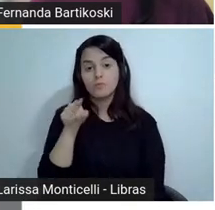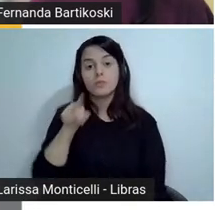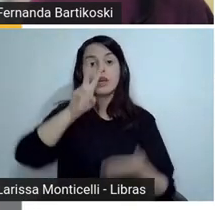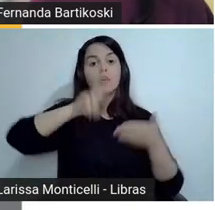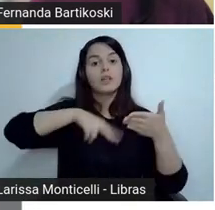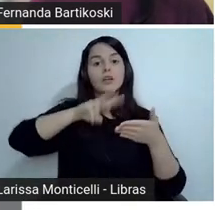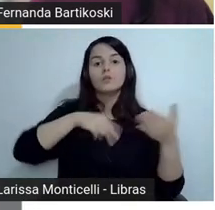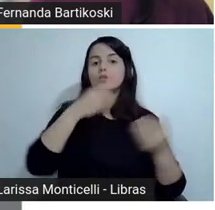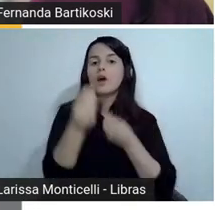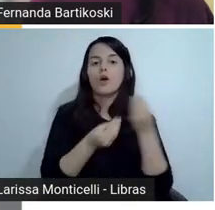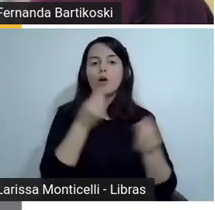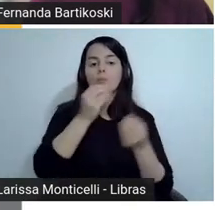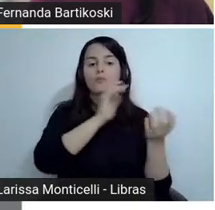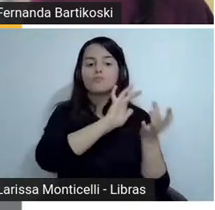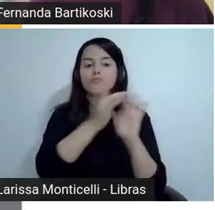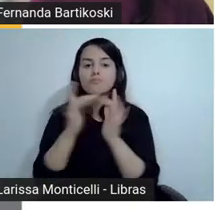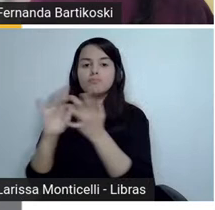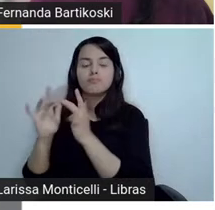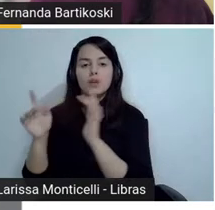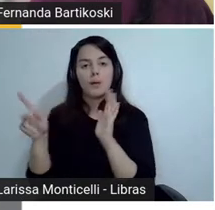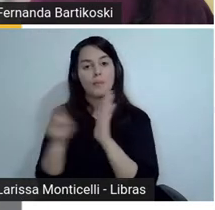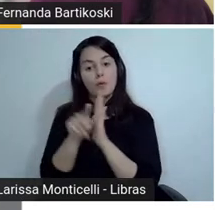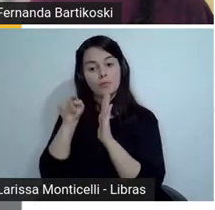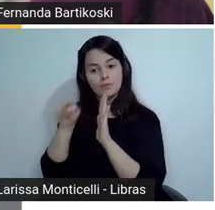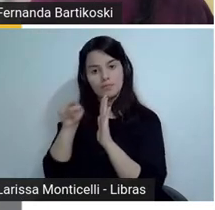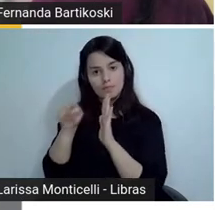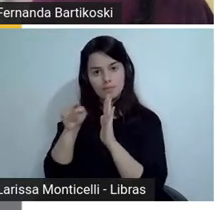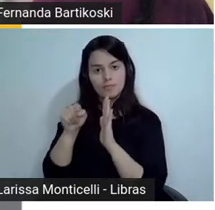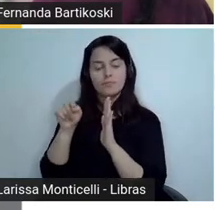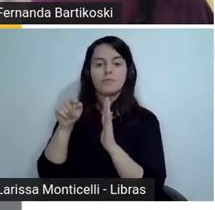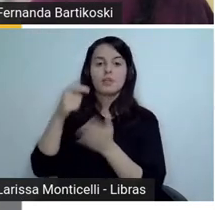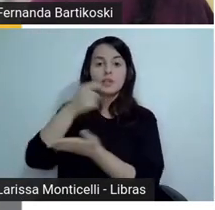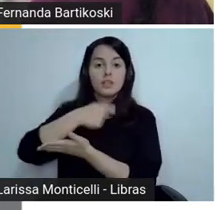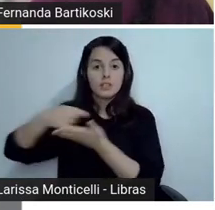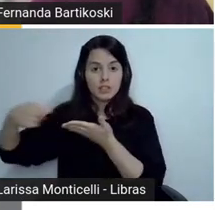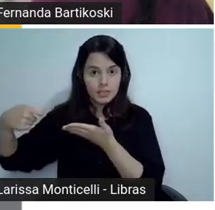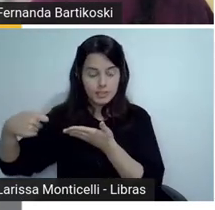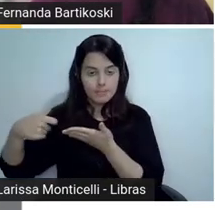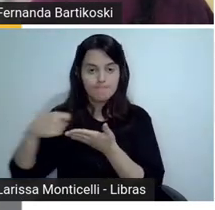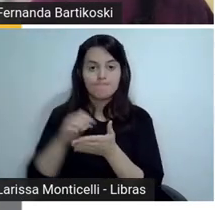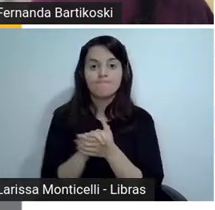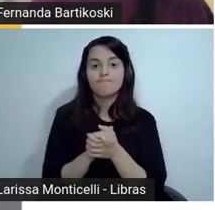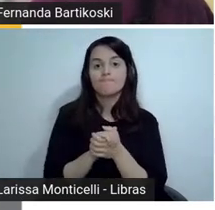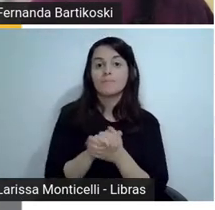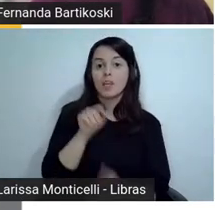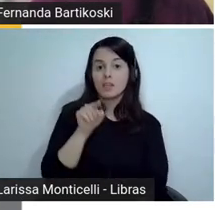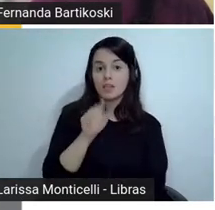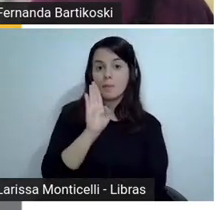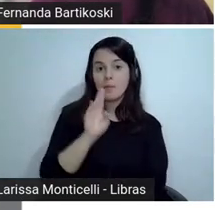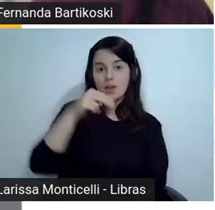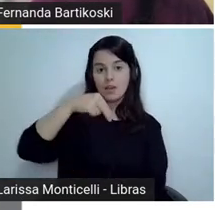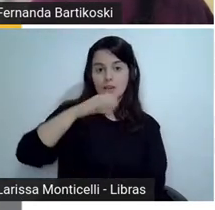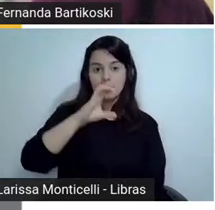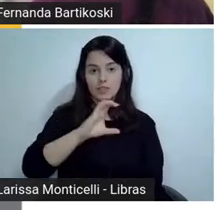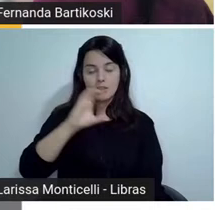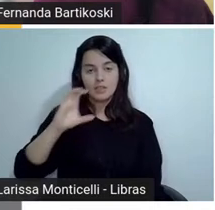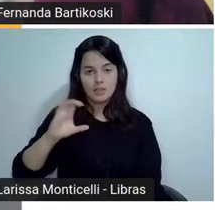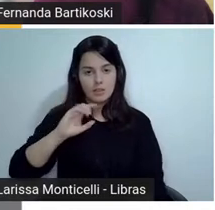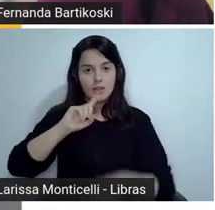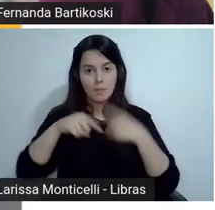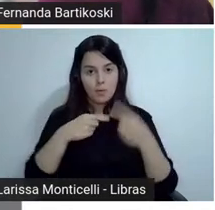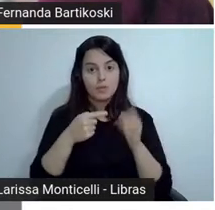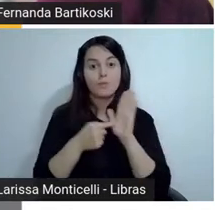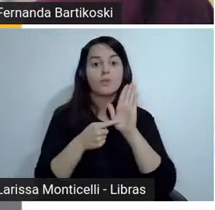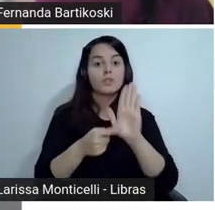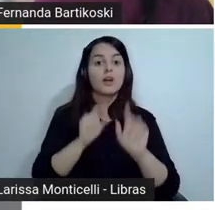escrita porque a BNCC eu já vou mostrar um excerto em que ela defende a ideia de que ser leitor literário é uma